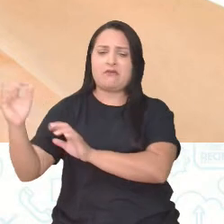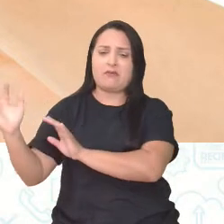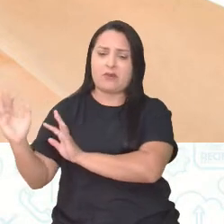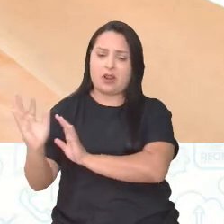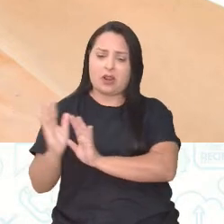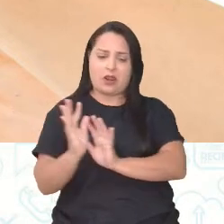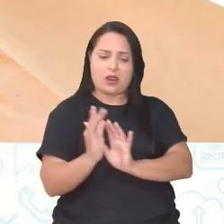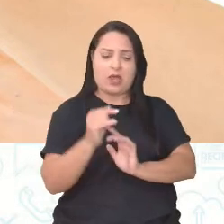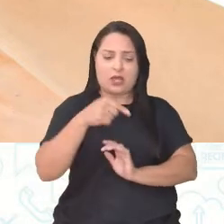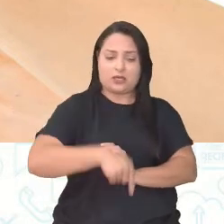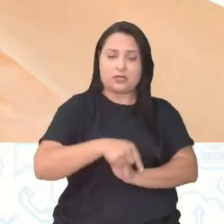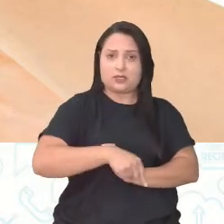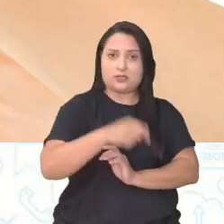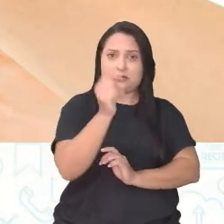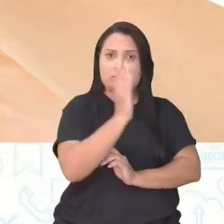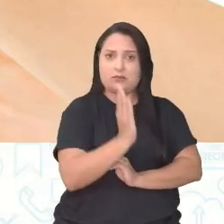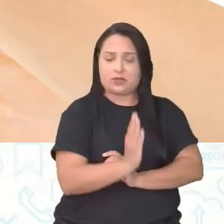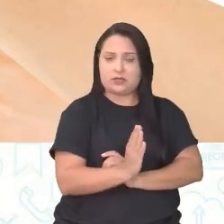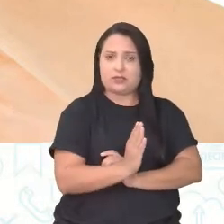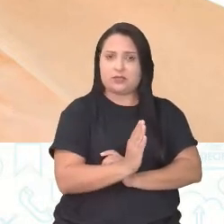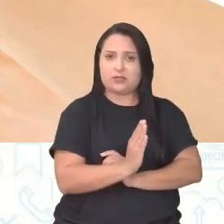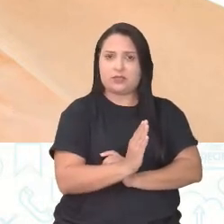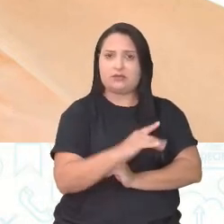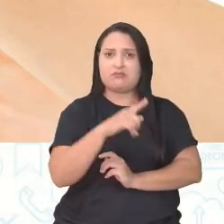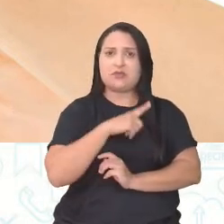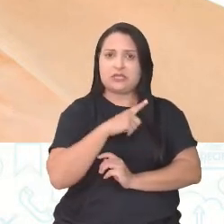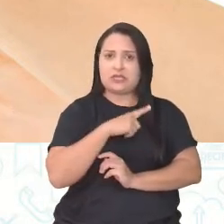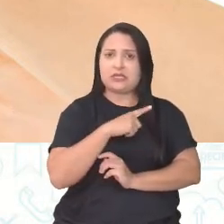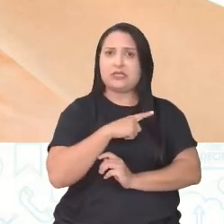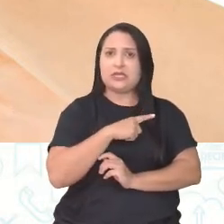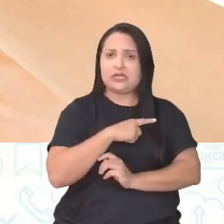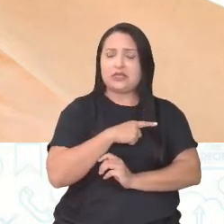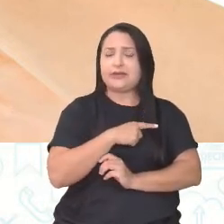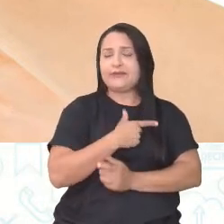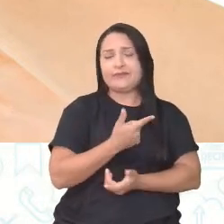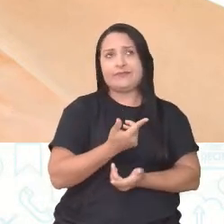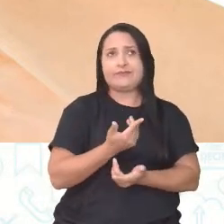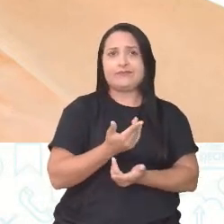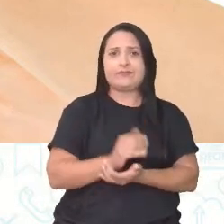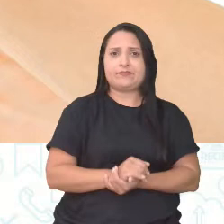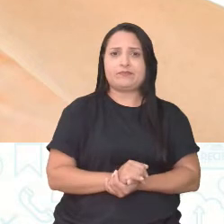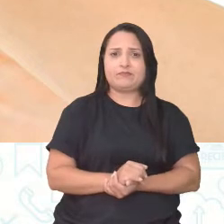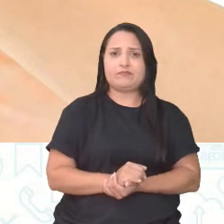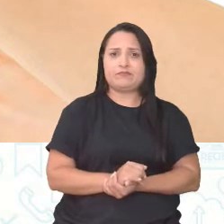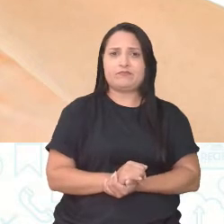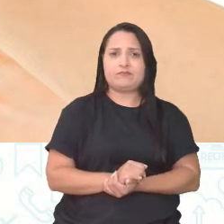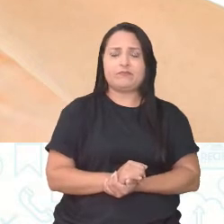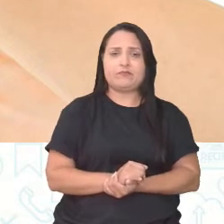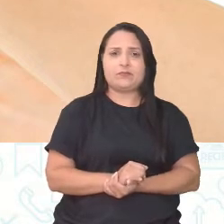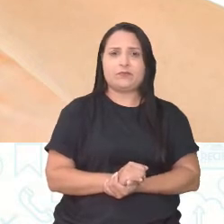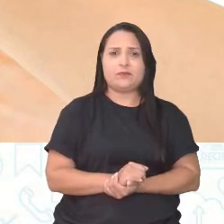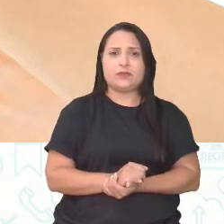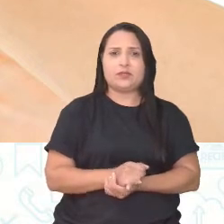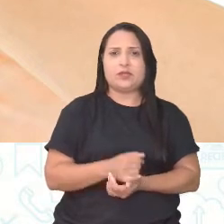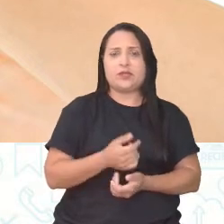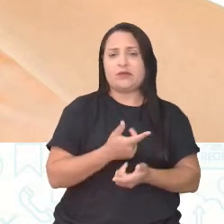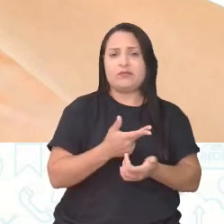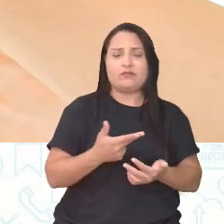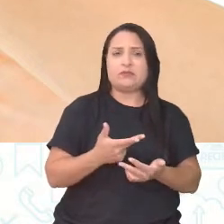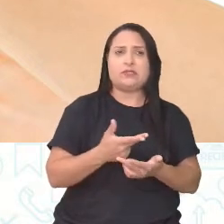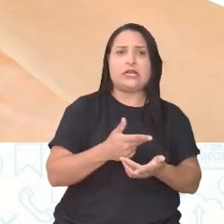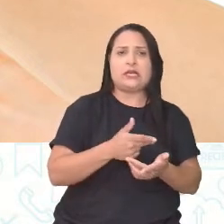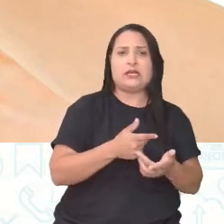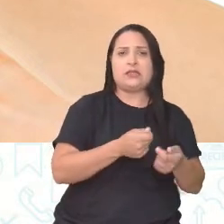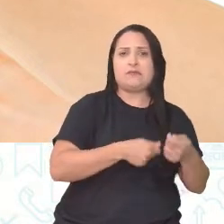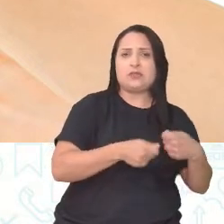para cá, para o Brasil. O Brasil, ele houve um certo investimento, não foi? Investimentos administrativos,